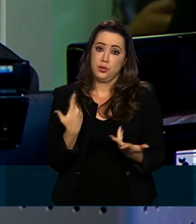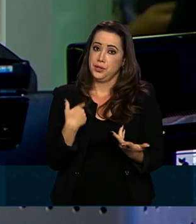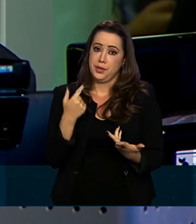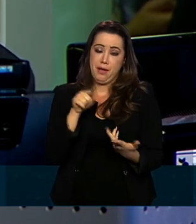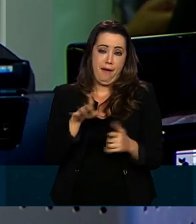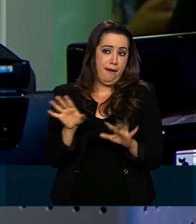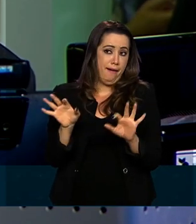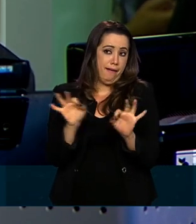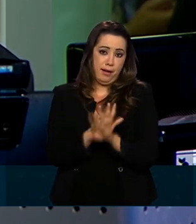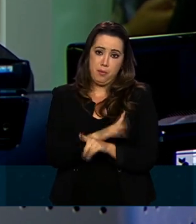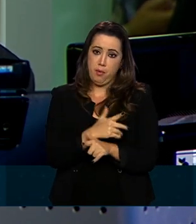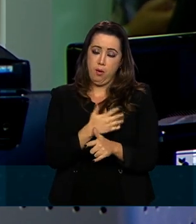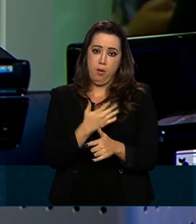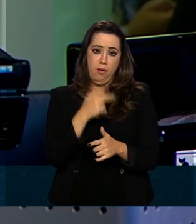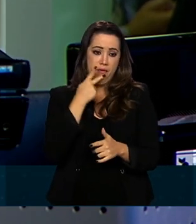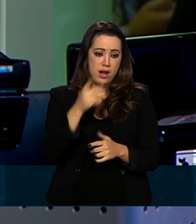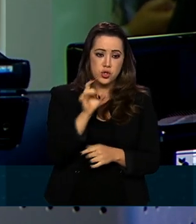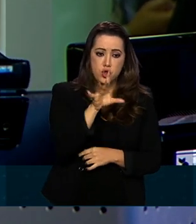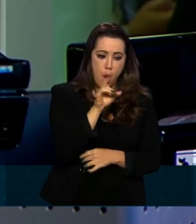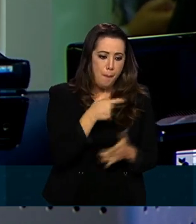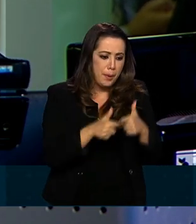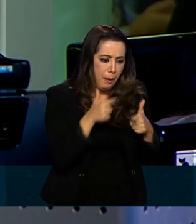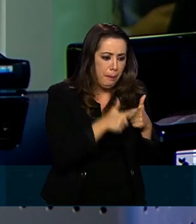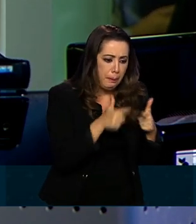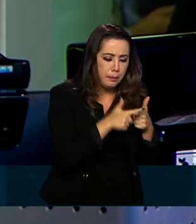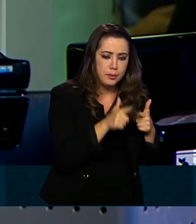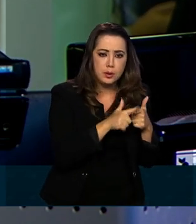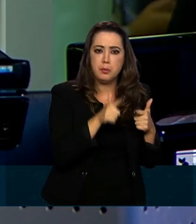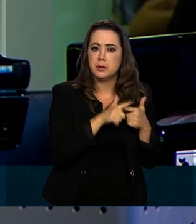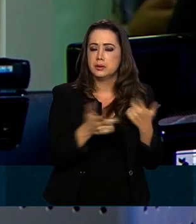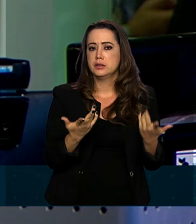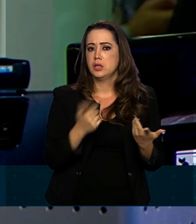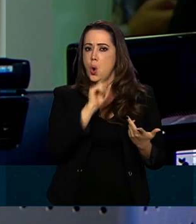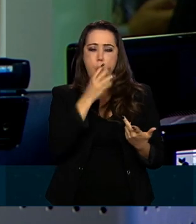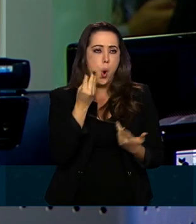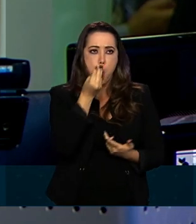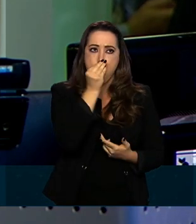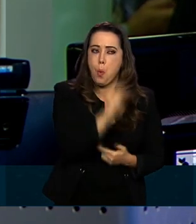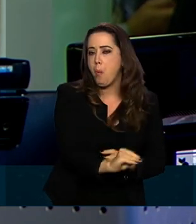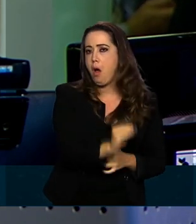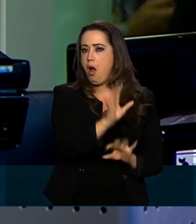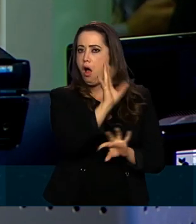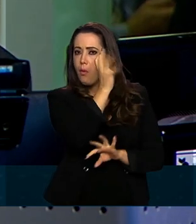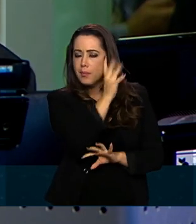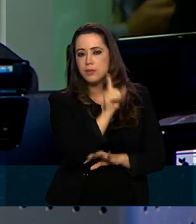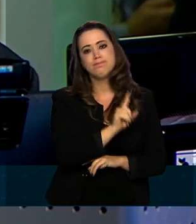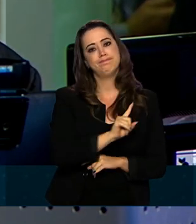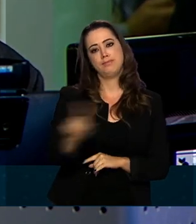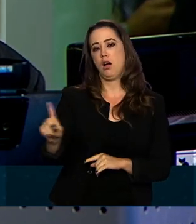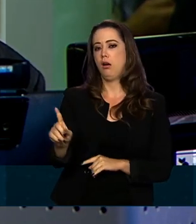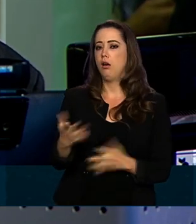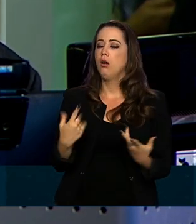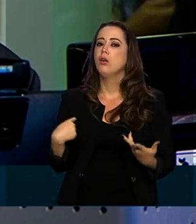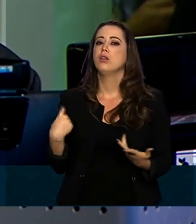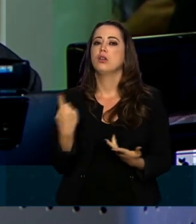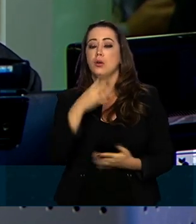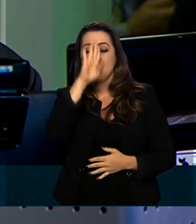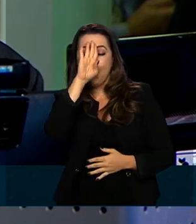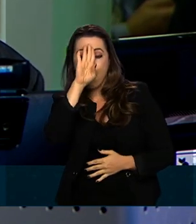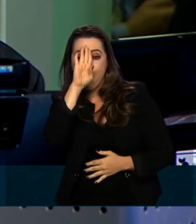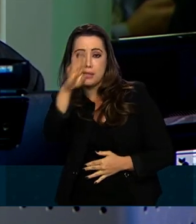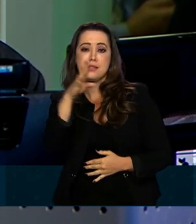vilões do meio ambiente e como gente que não está comprometida com aquilo que é o aspecto